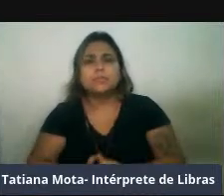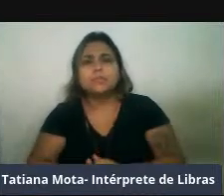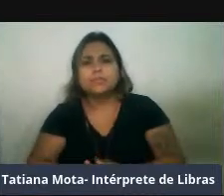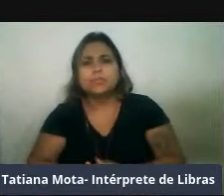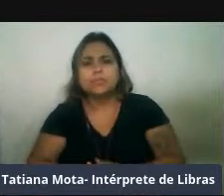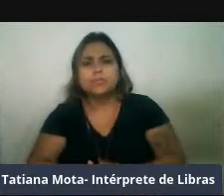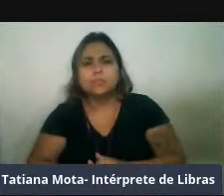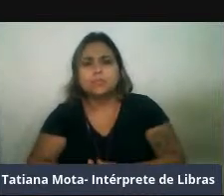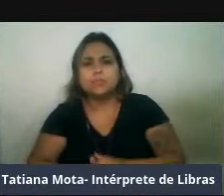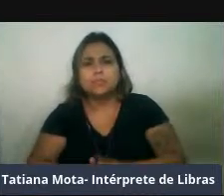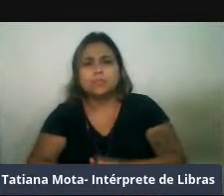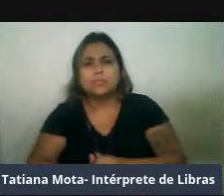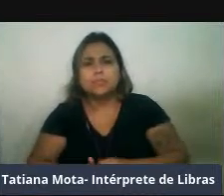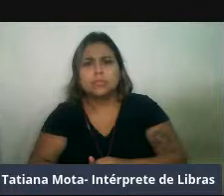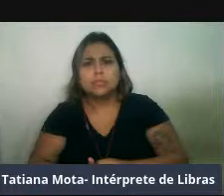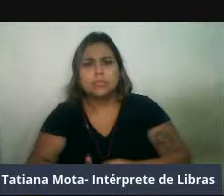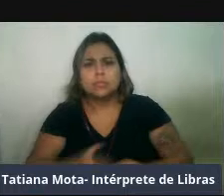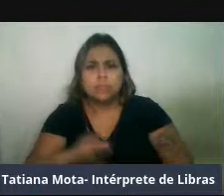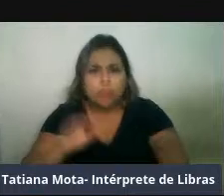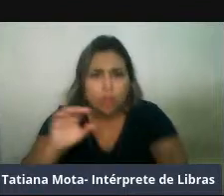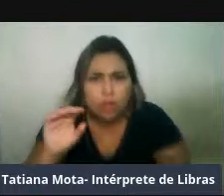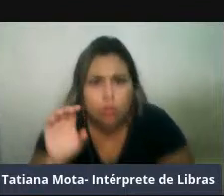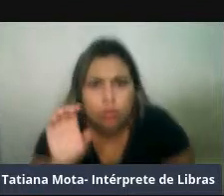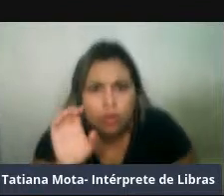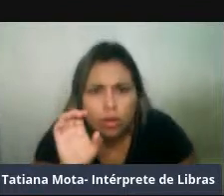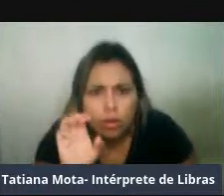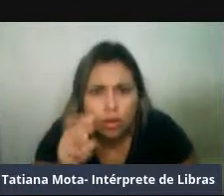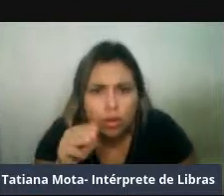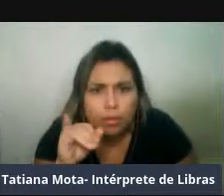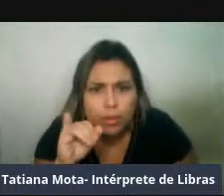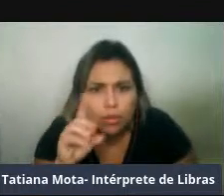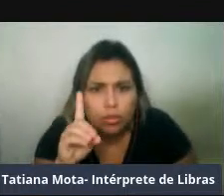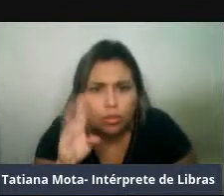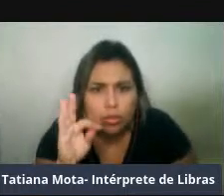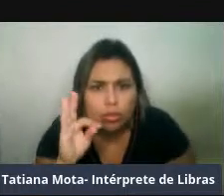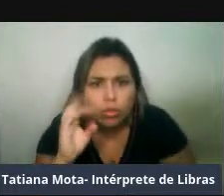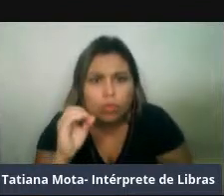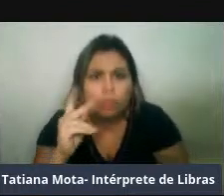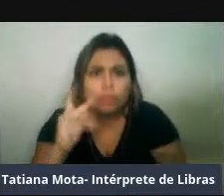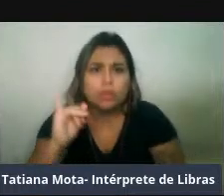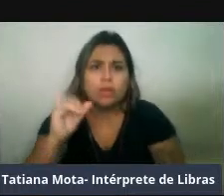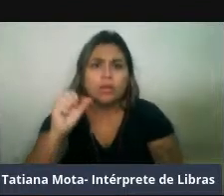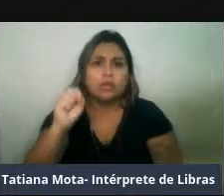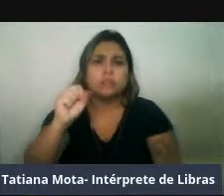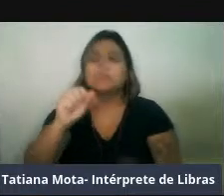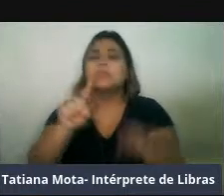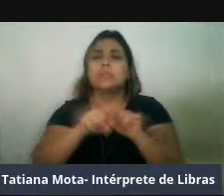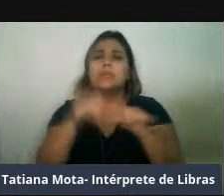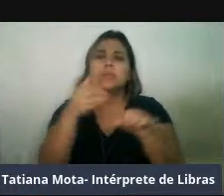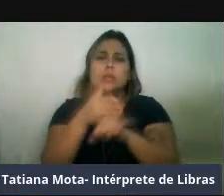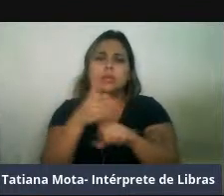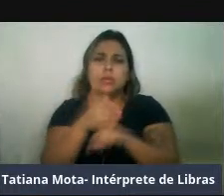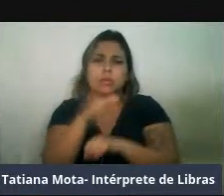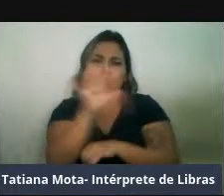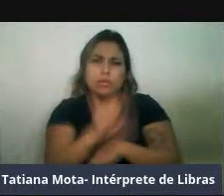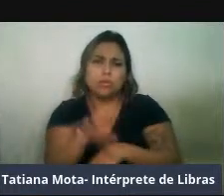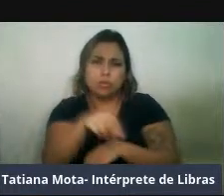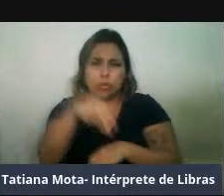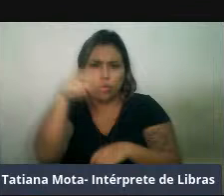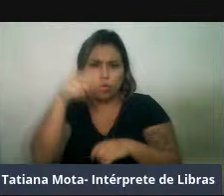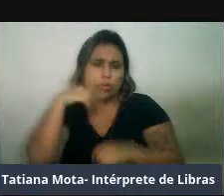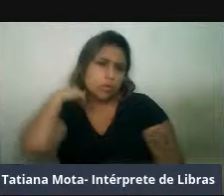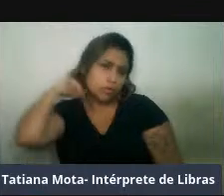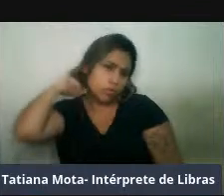Eometópia zubatus, que é uma espécie associada aqui às regiões do Pacífico Norte. Esse aqui, então, é